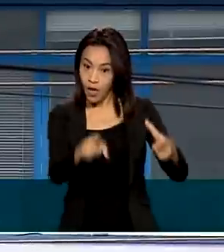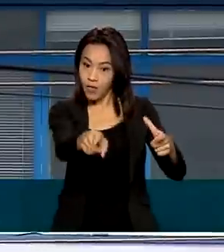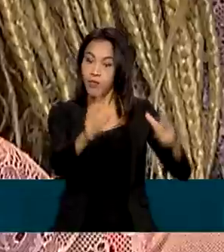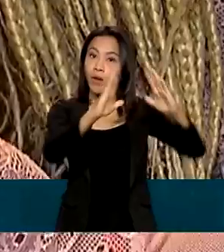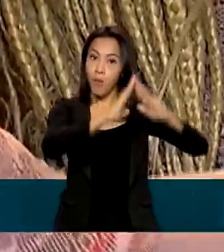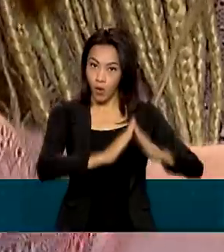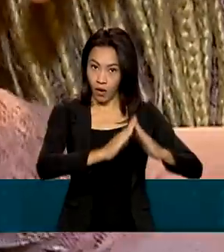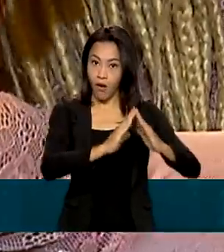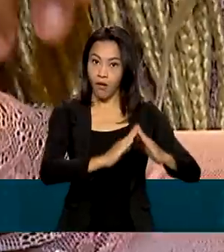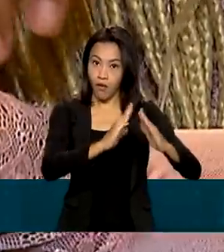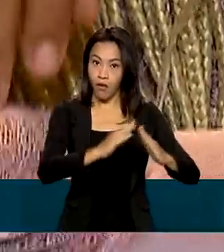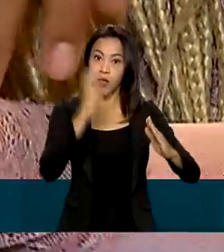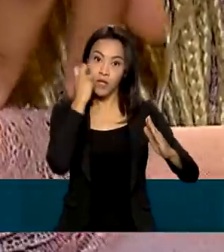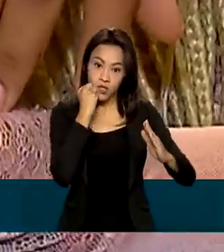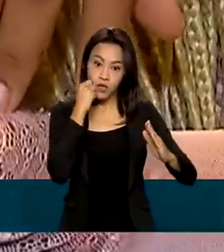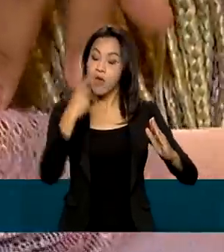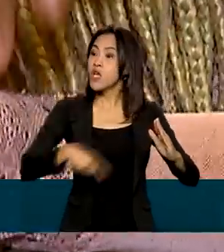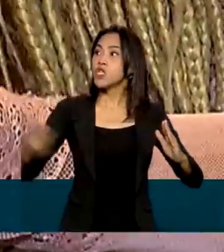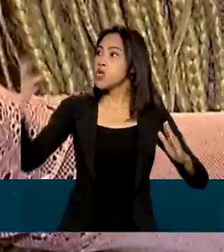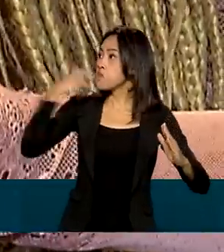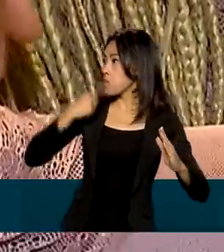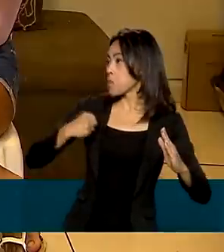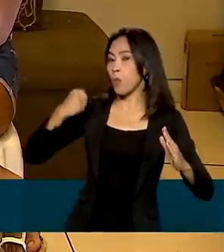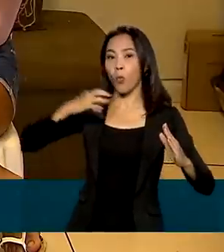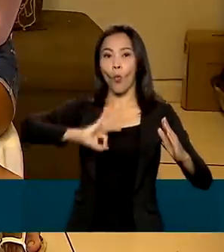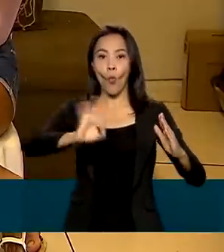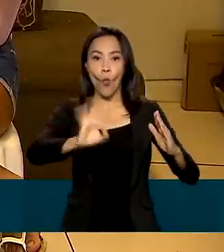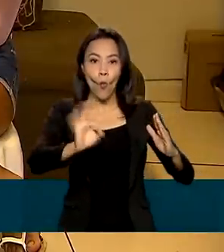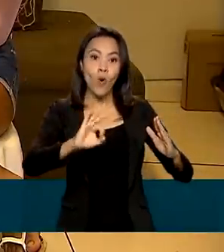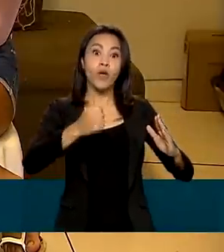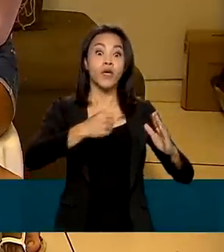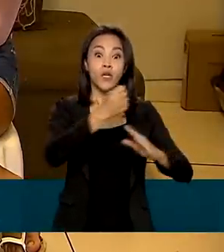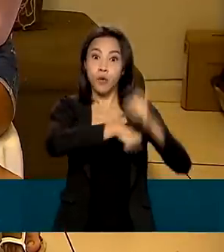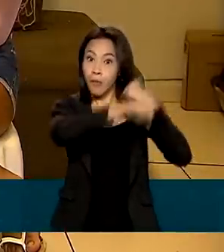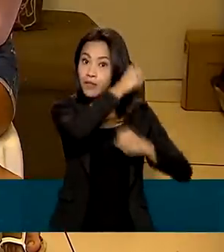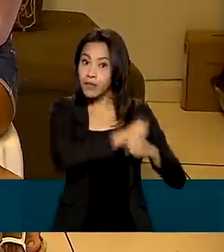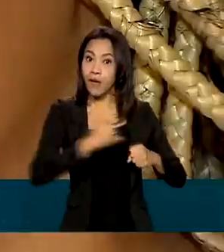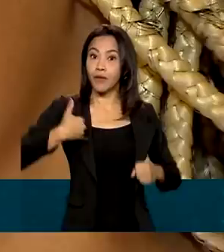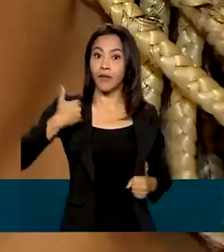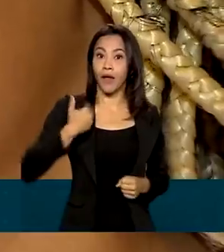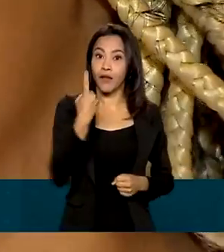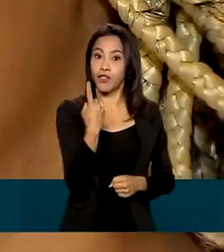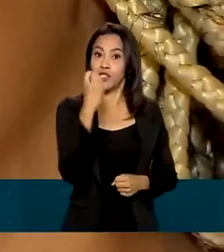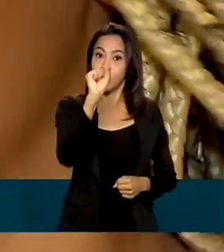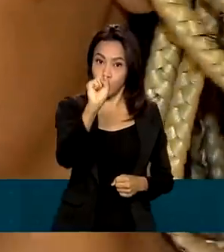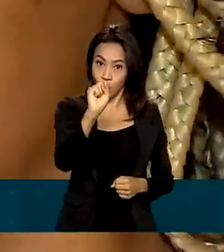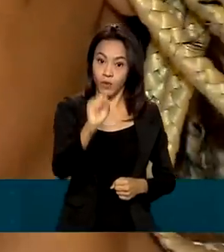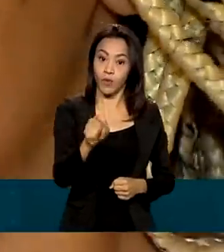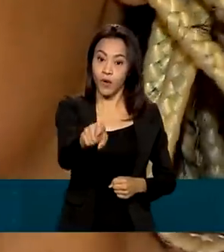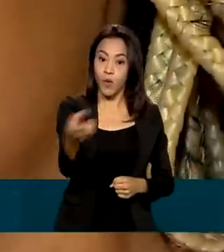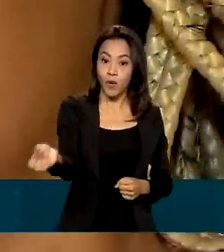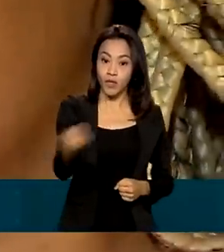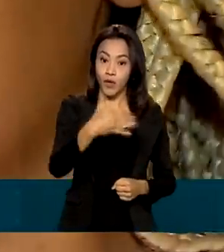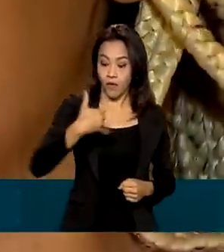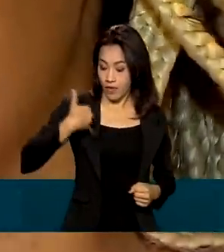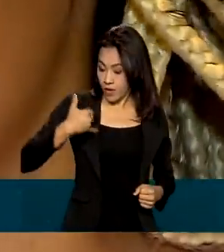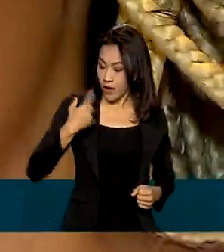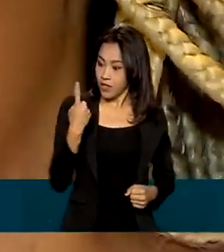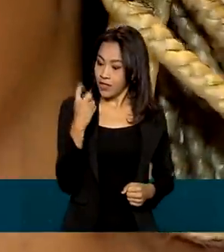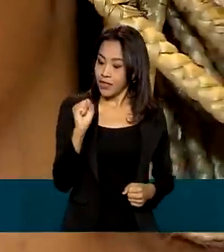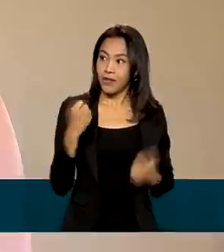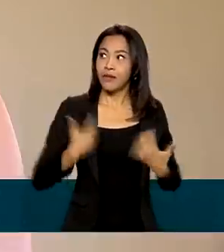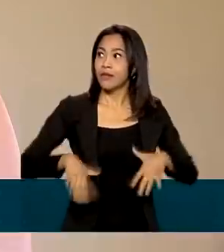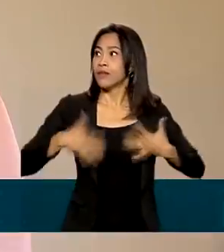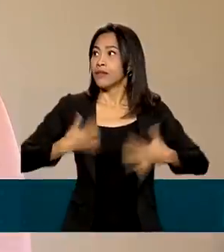Federal. Não foi adotada e no ano passado completou 18 anos. Junto com a nova idade, veio a